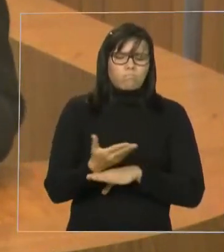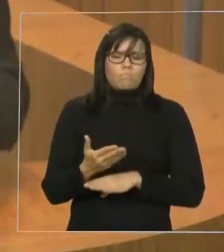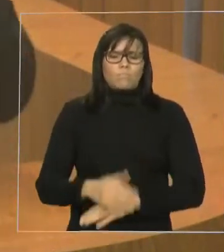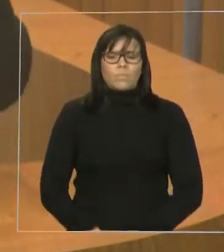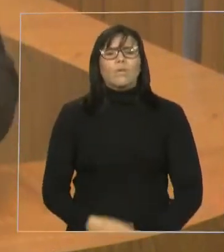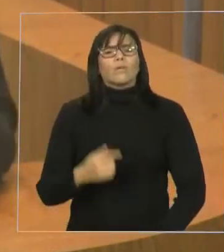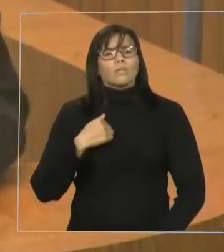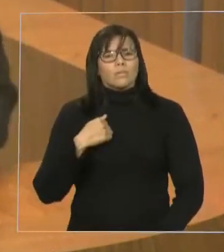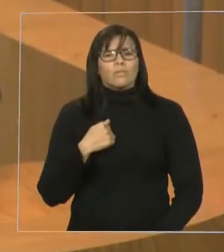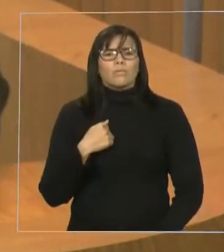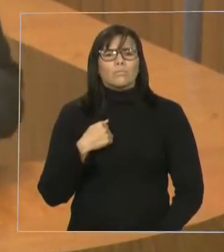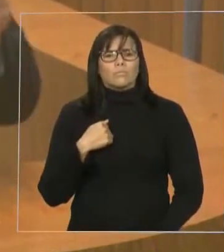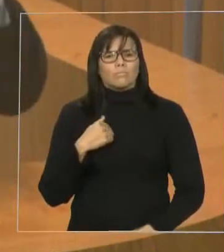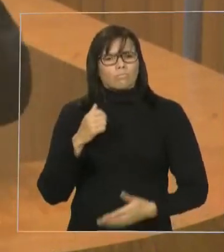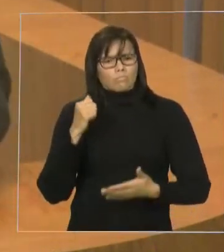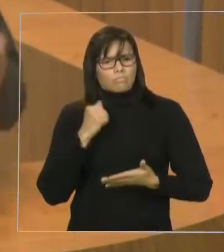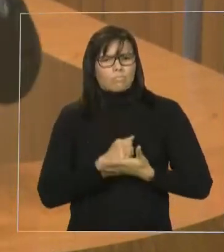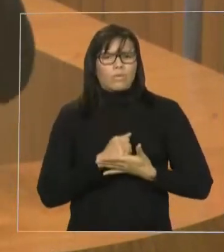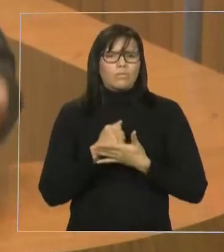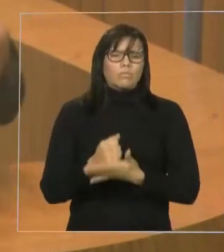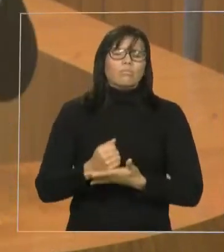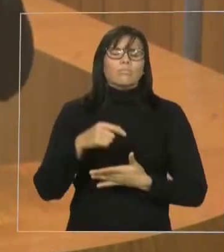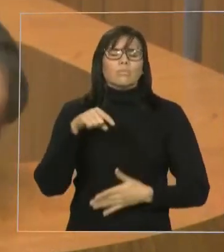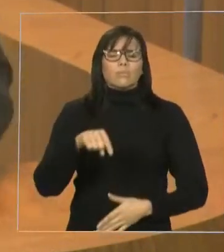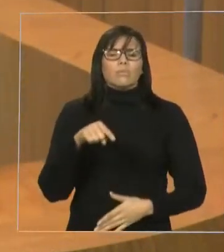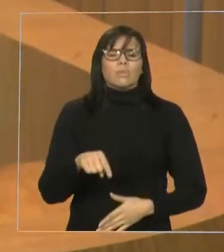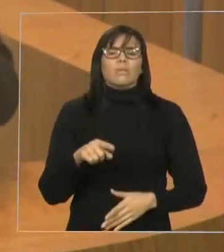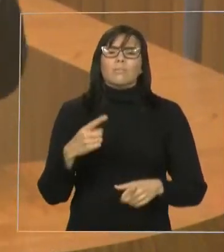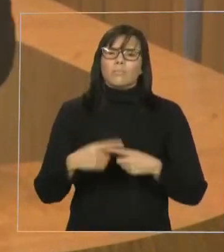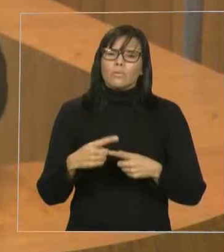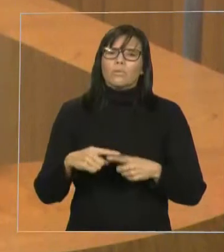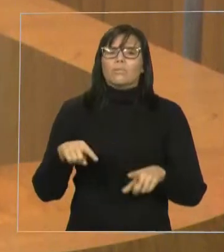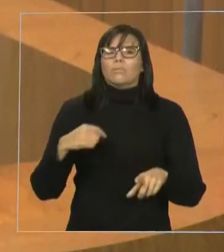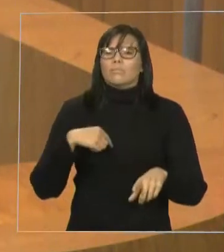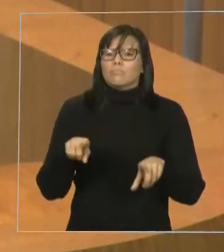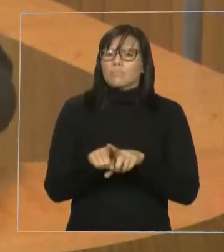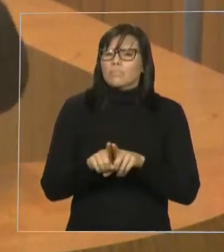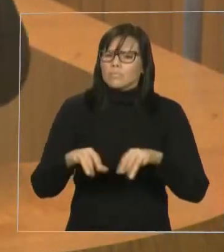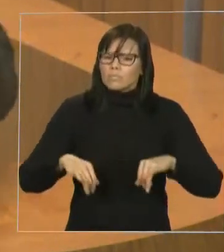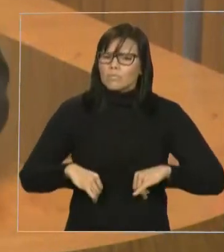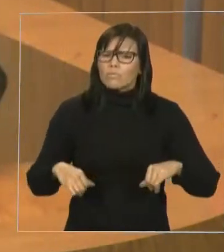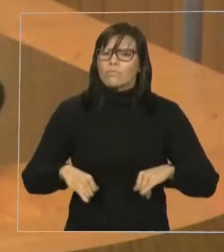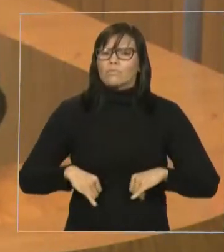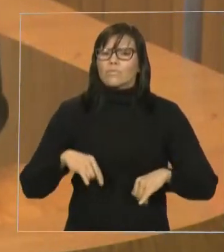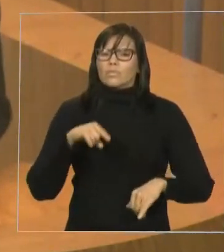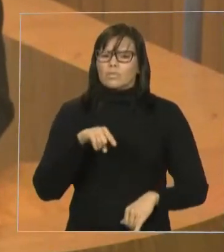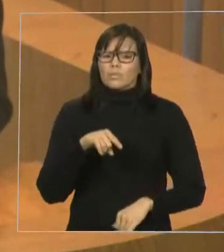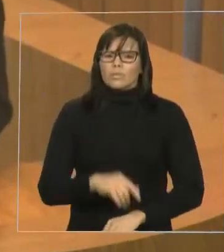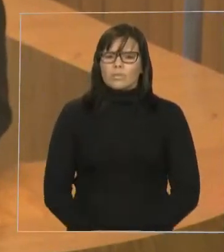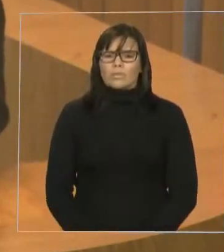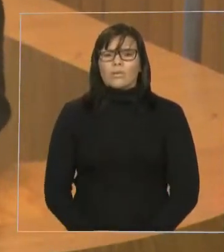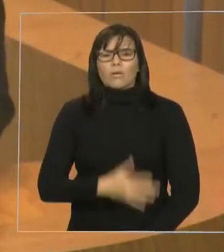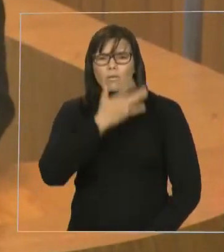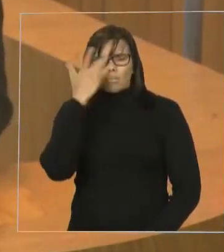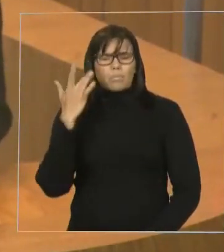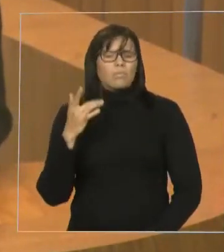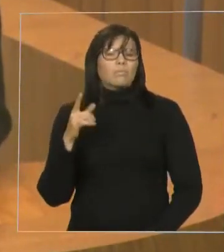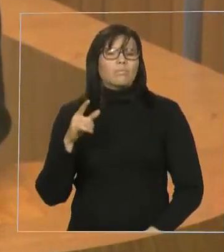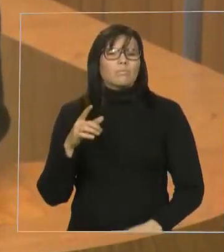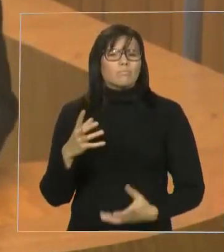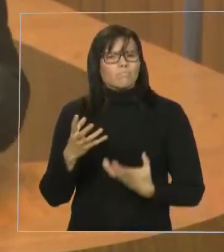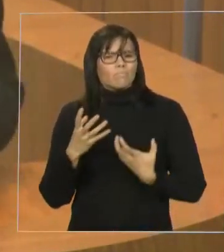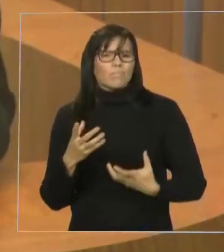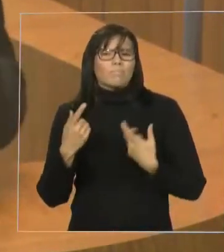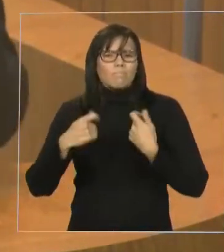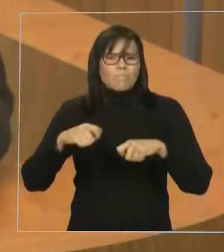os dissabores sofridos pela população de Imperatriz, pelos passageiros que se utilizam do transporte de Imperatriz.